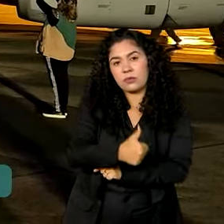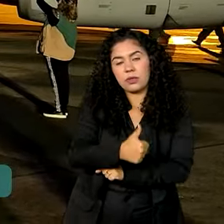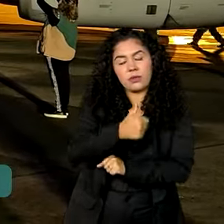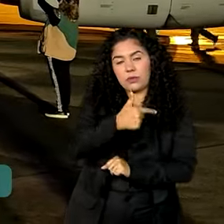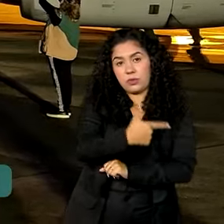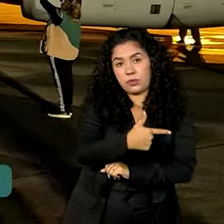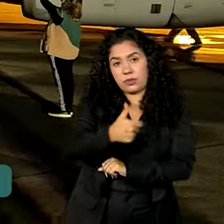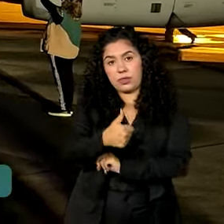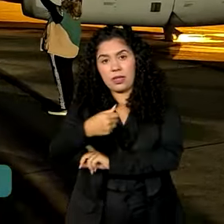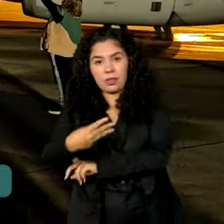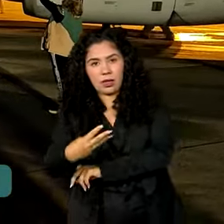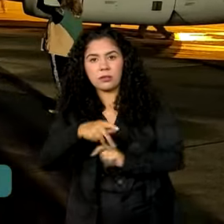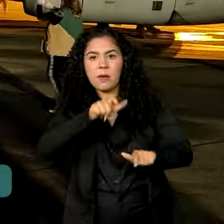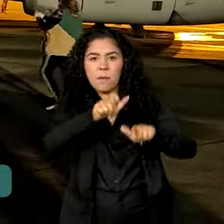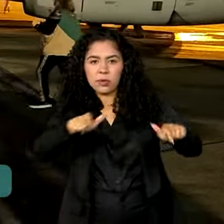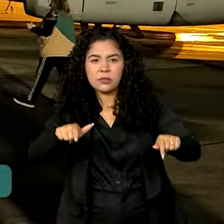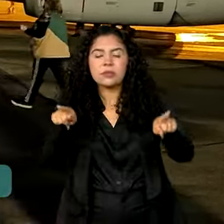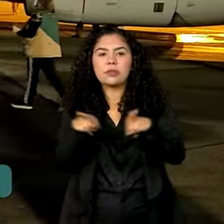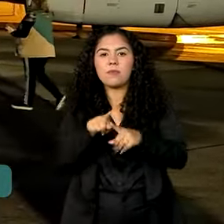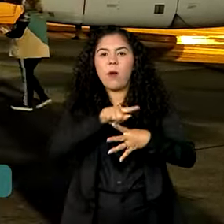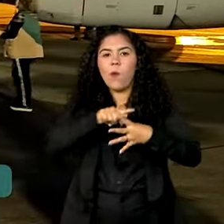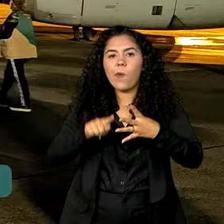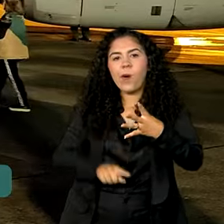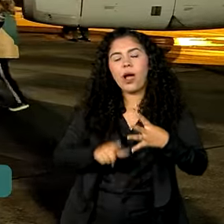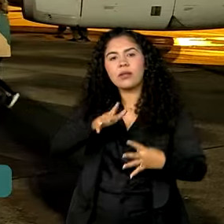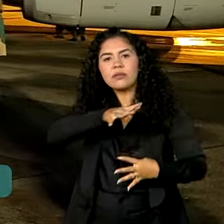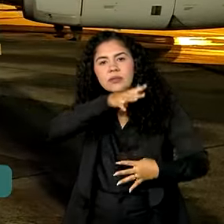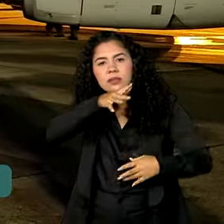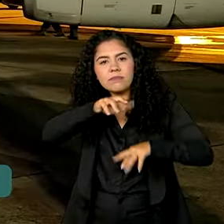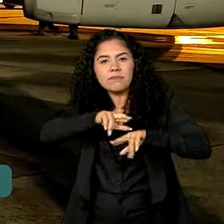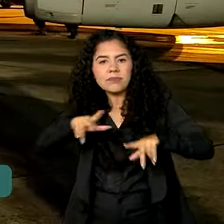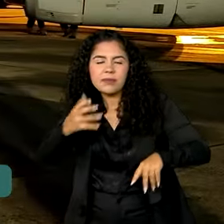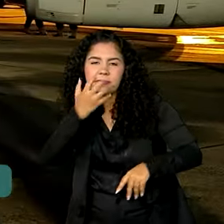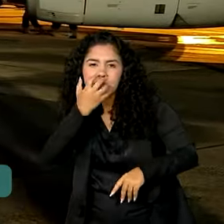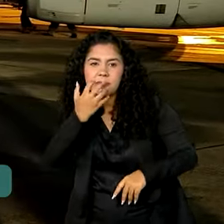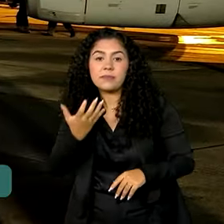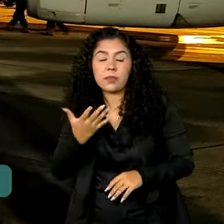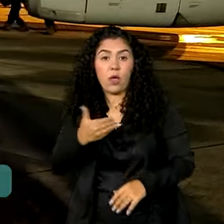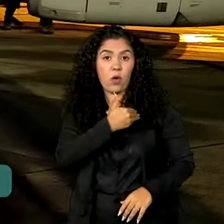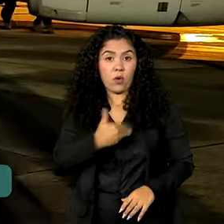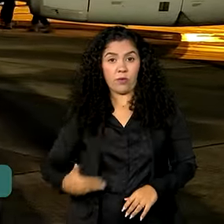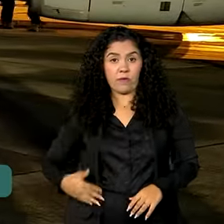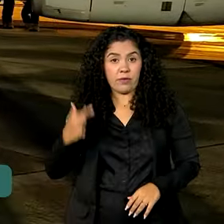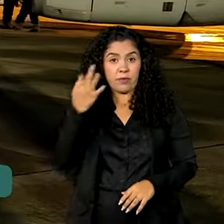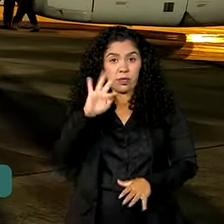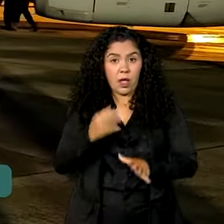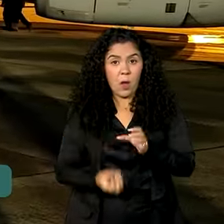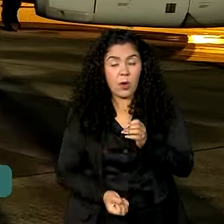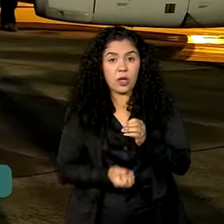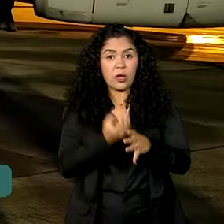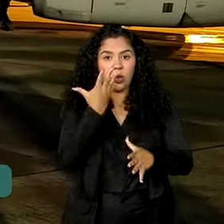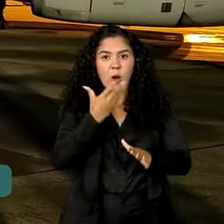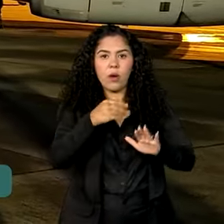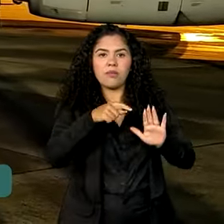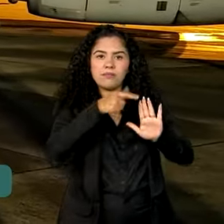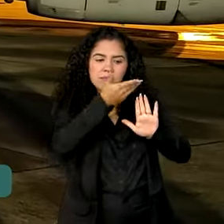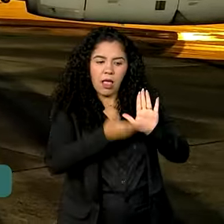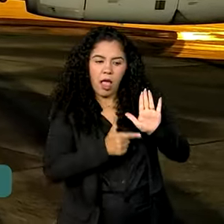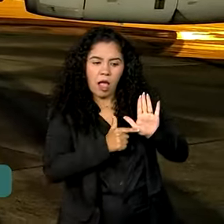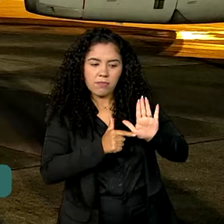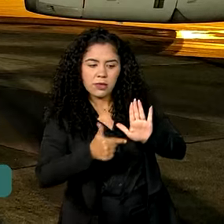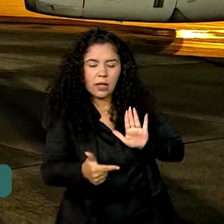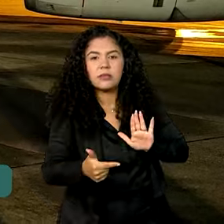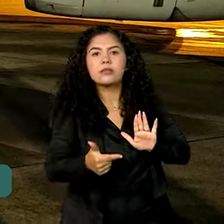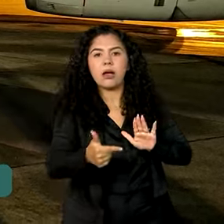passageiros e quatro animais de estimação. Desde que o governo federal criou a Operação Raízes do Cedro, a FAB já